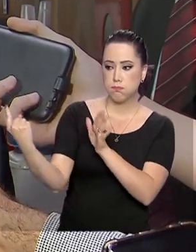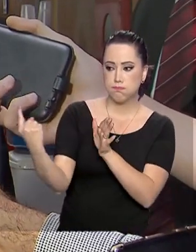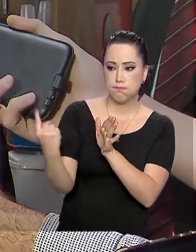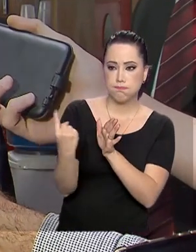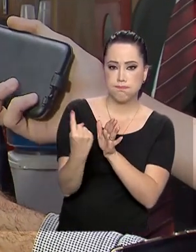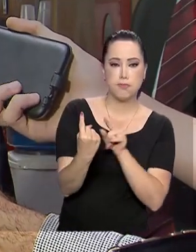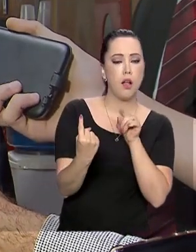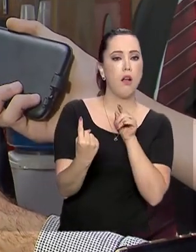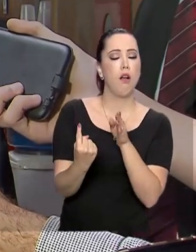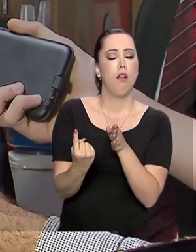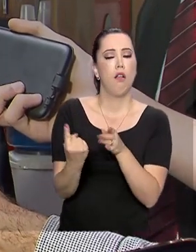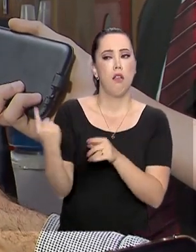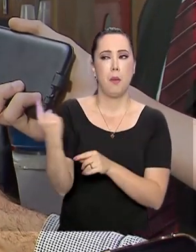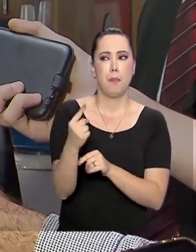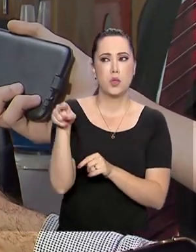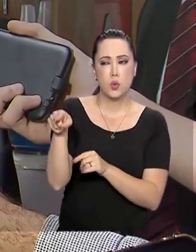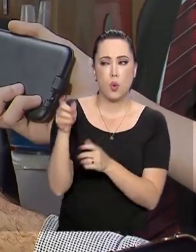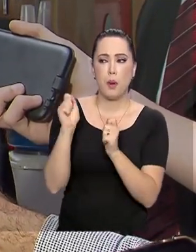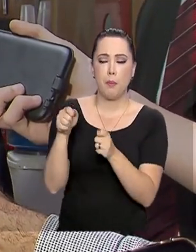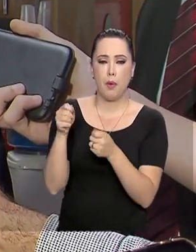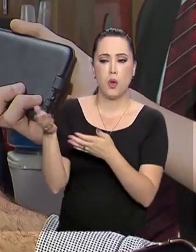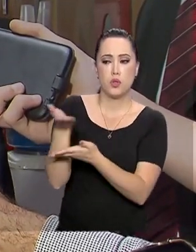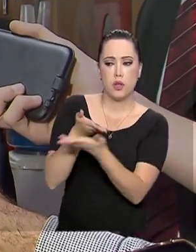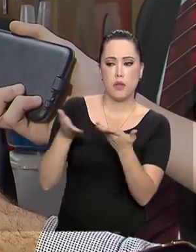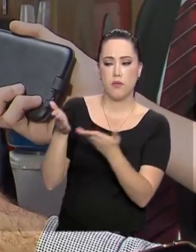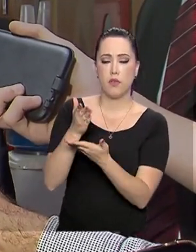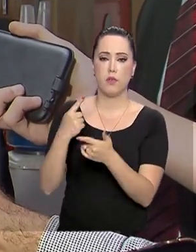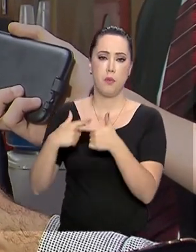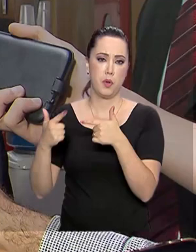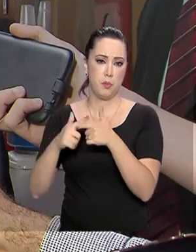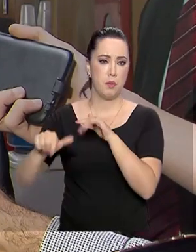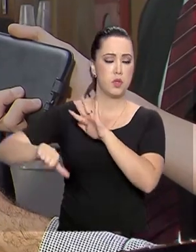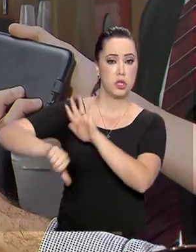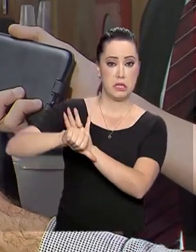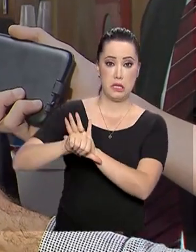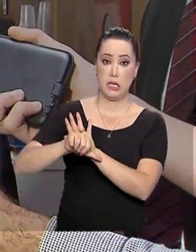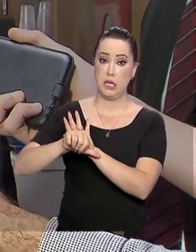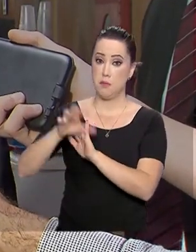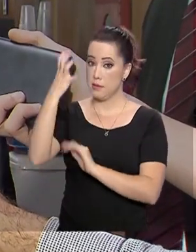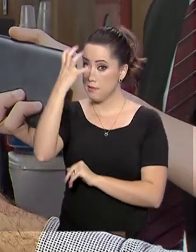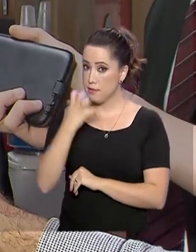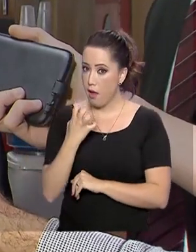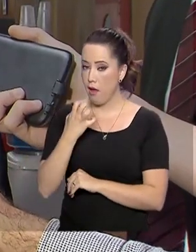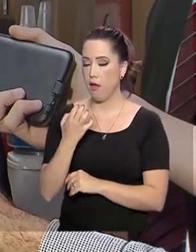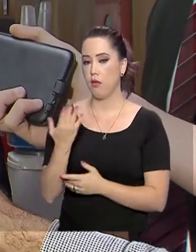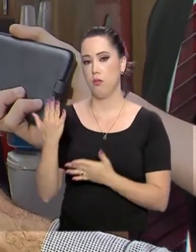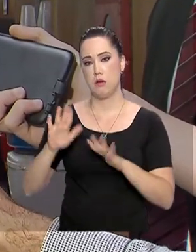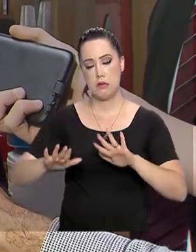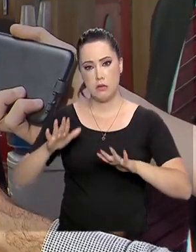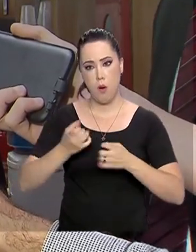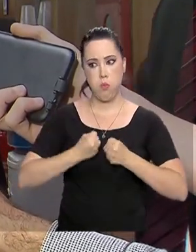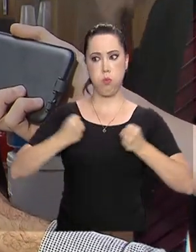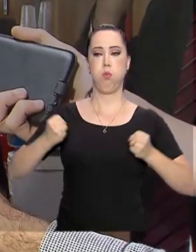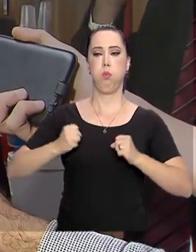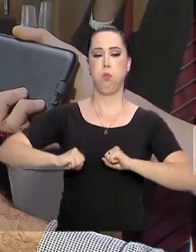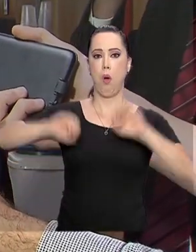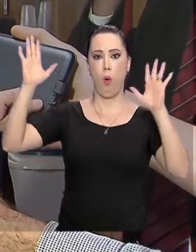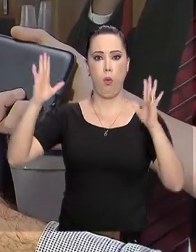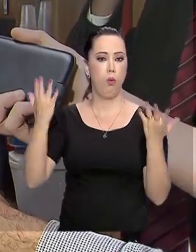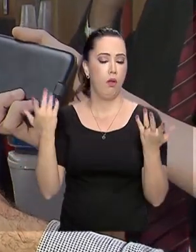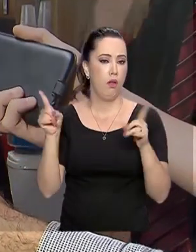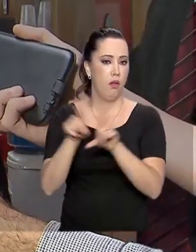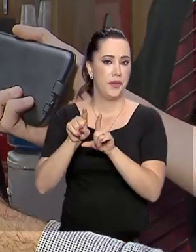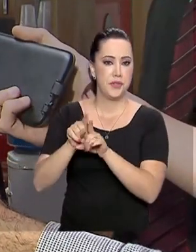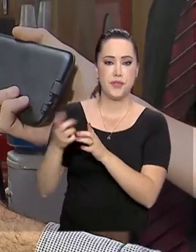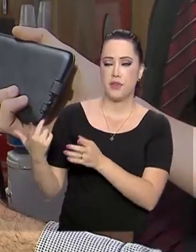pessoas suspeitas de envolvimento em condutas criminais graves, como terrorismo, crime organizado e armado,